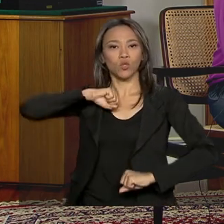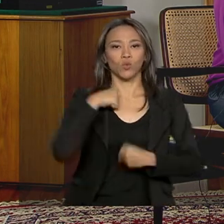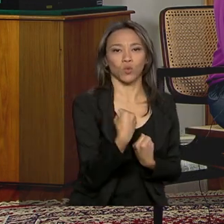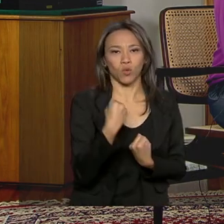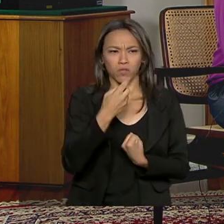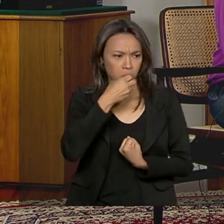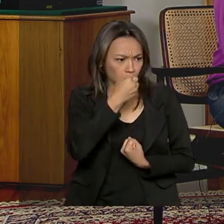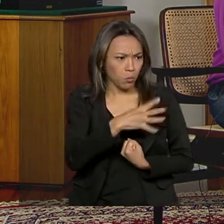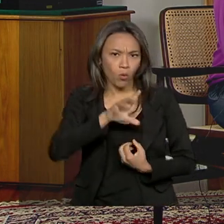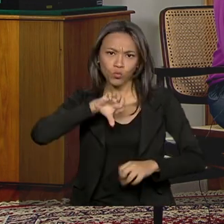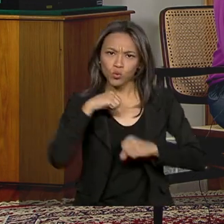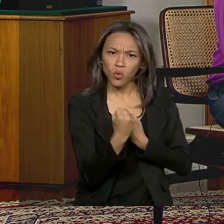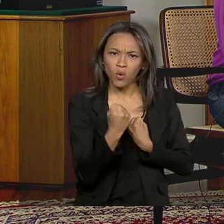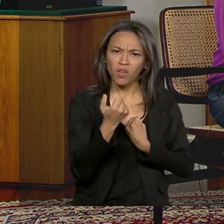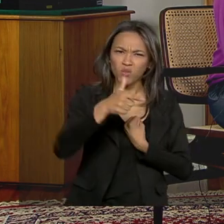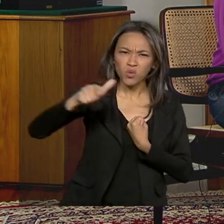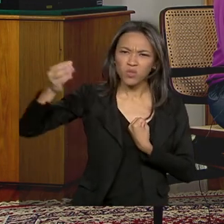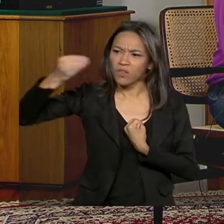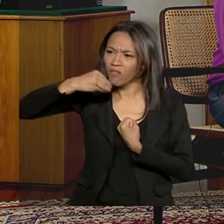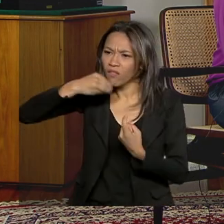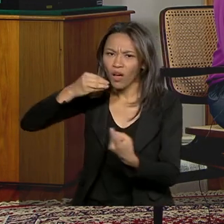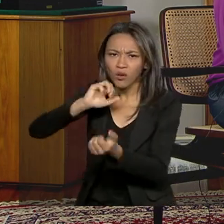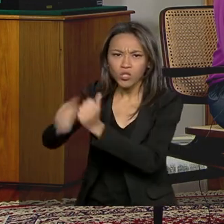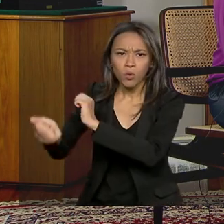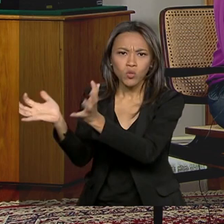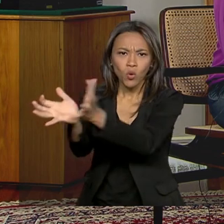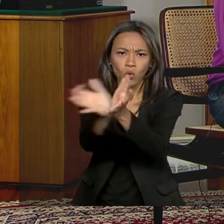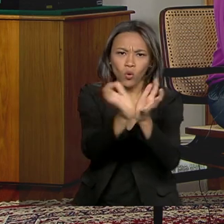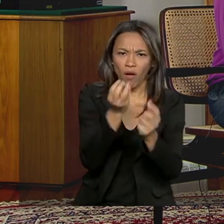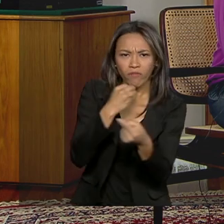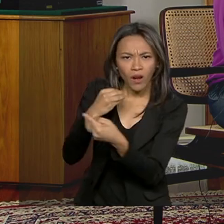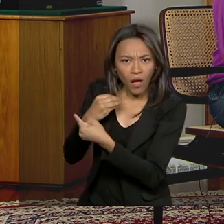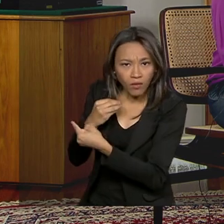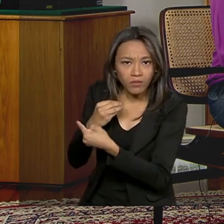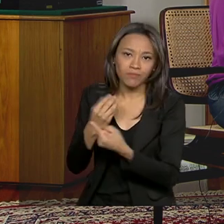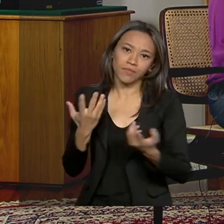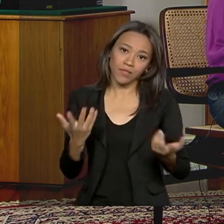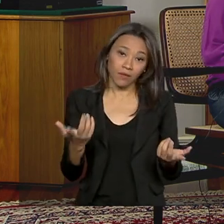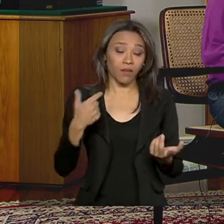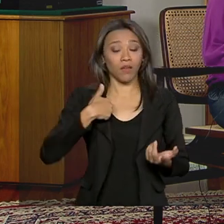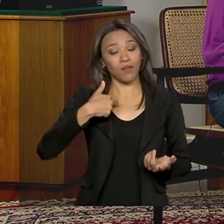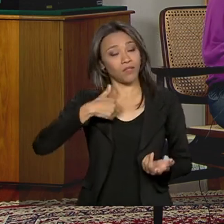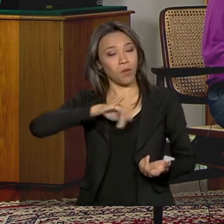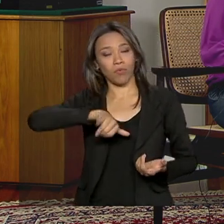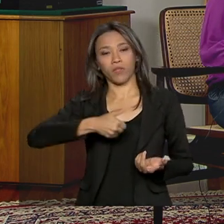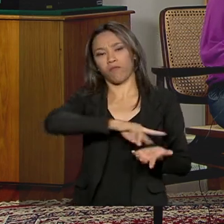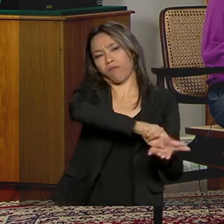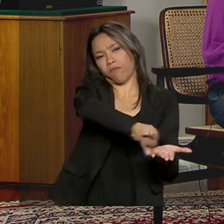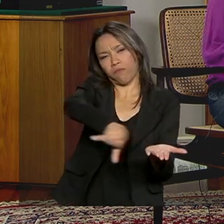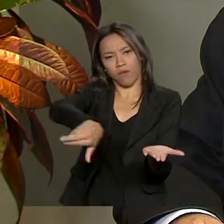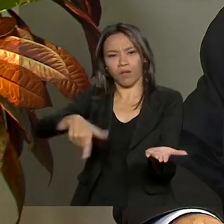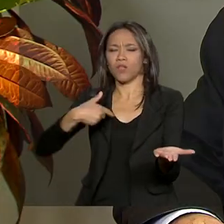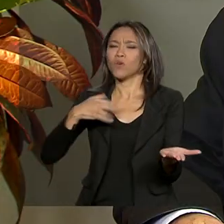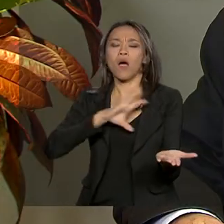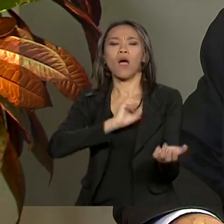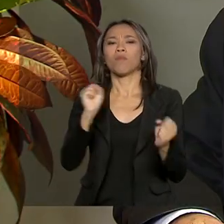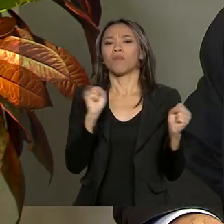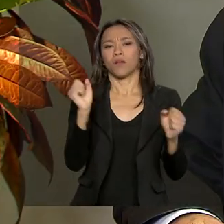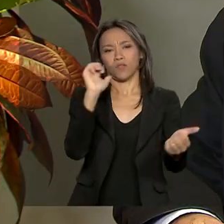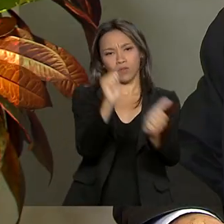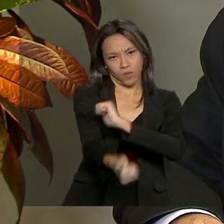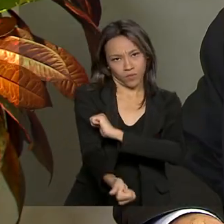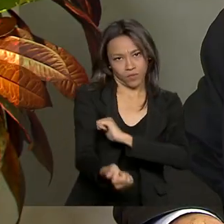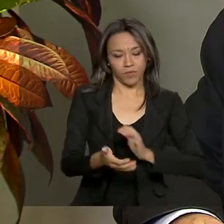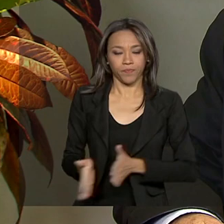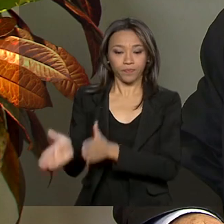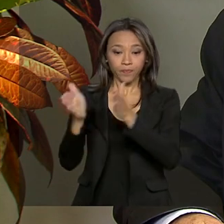bom no judô e, no resto, você é fraco. Então, eu tive essa vantagem e eu sempre fui um apaixonado por esporte, sempre. E a quadra